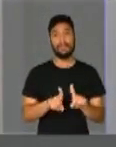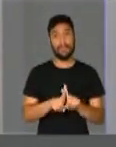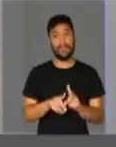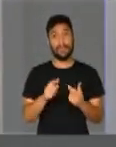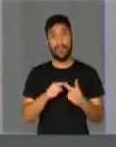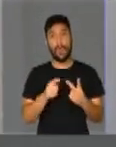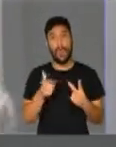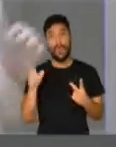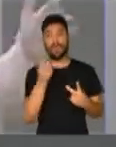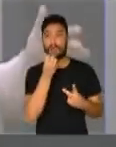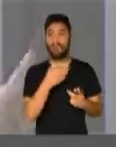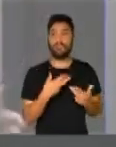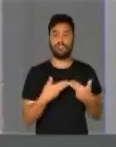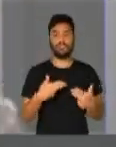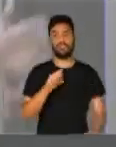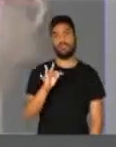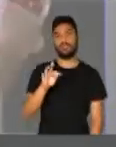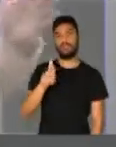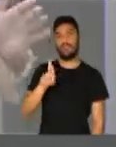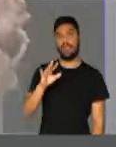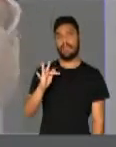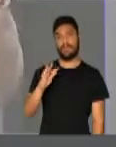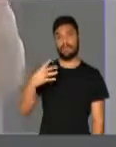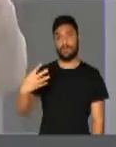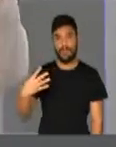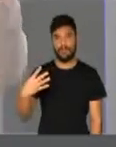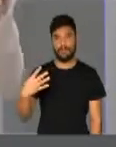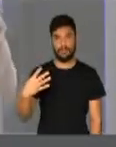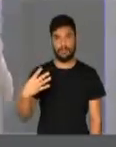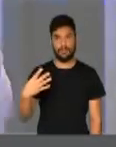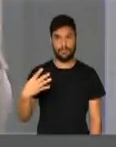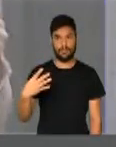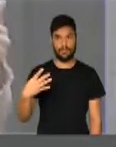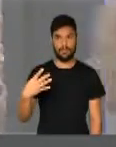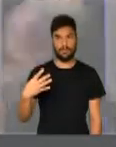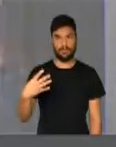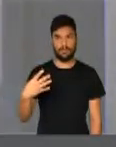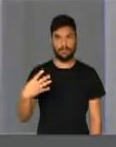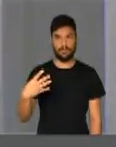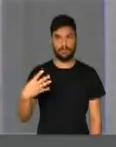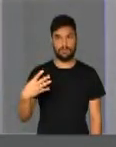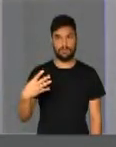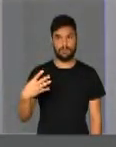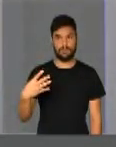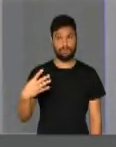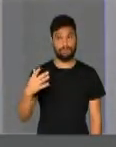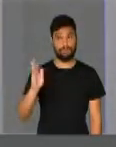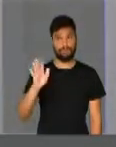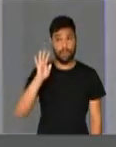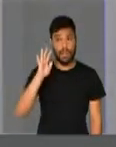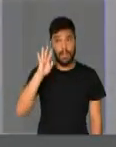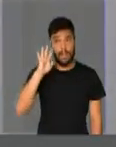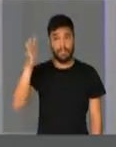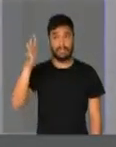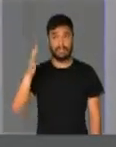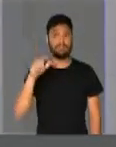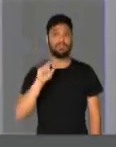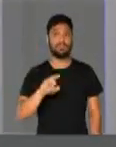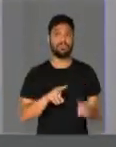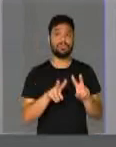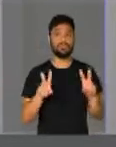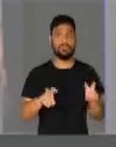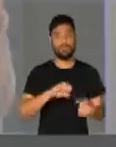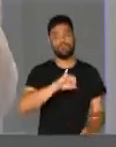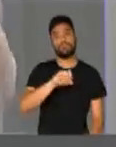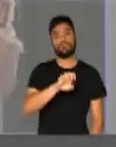outra boa notícia, o TRF4 acaba de soltar a decisão a